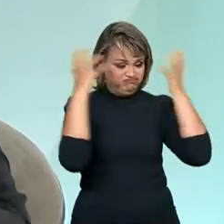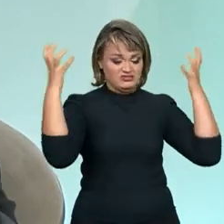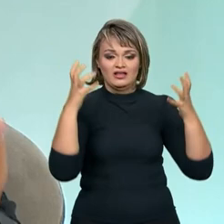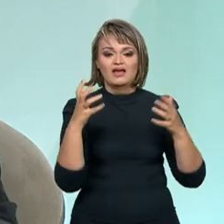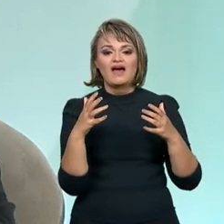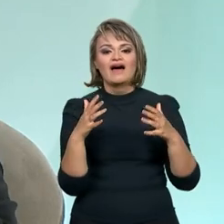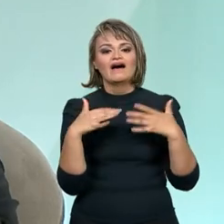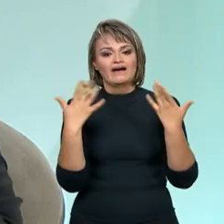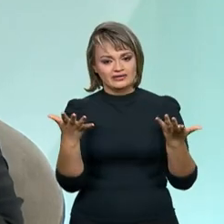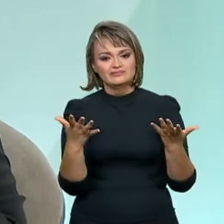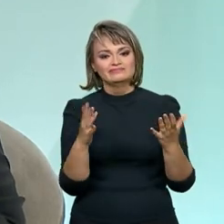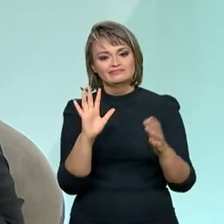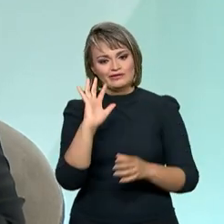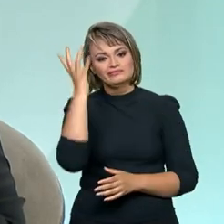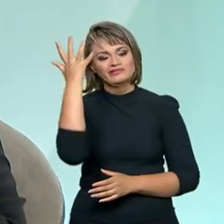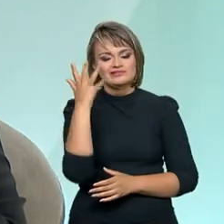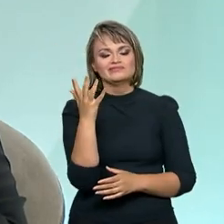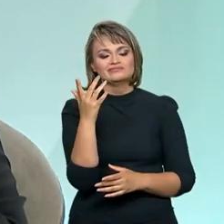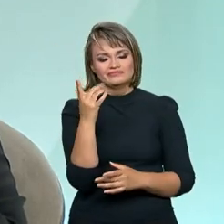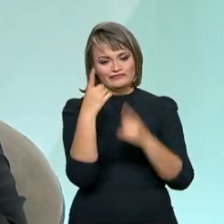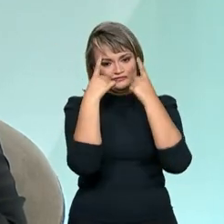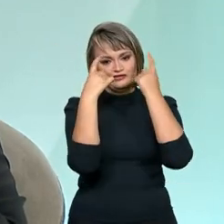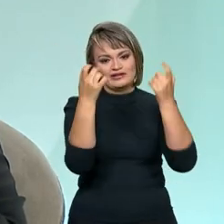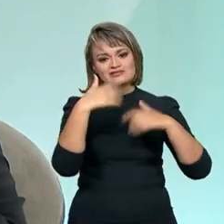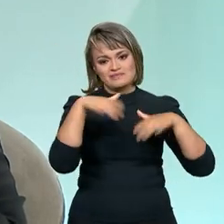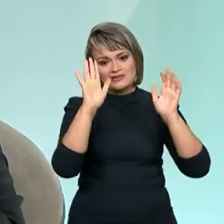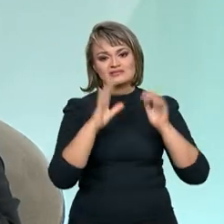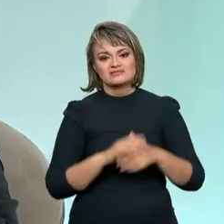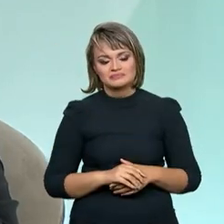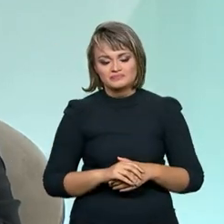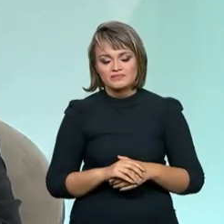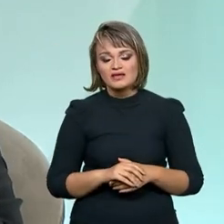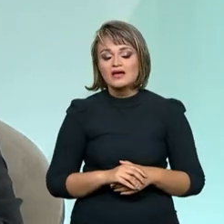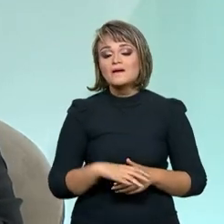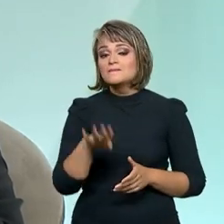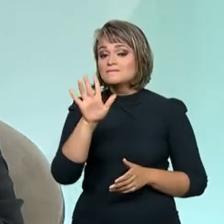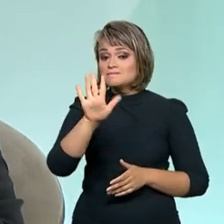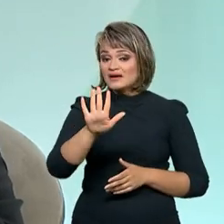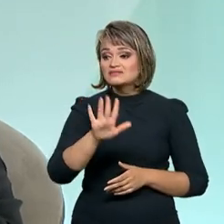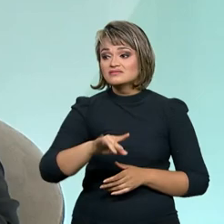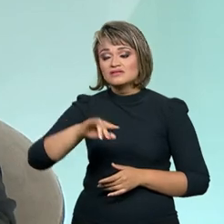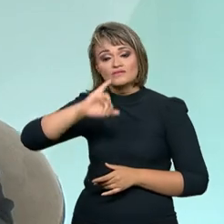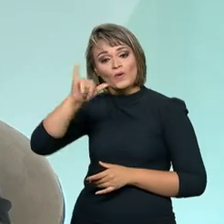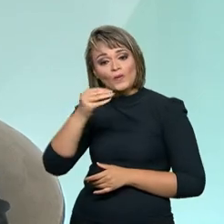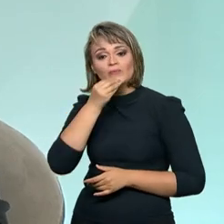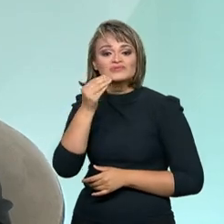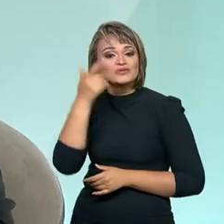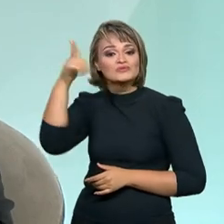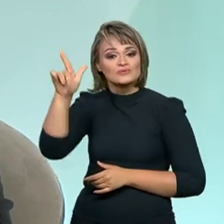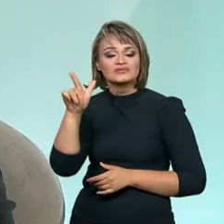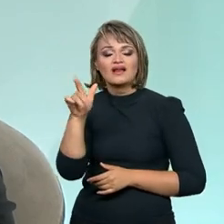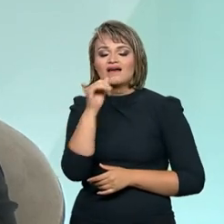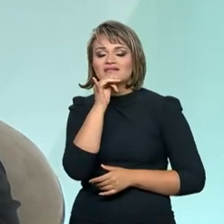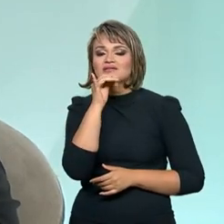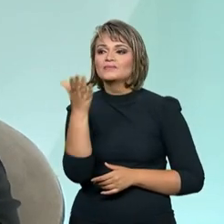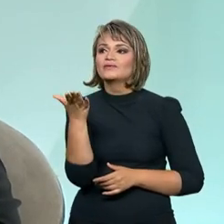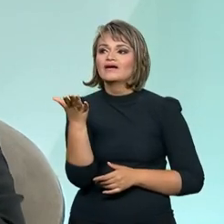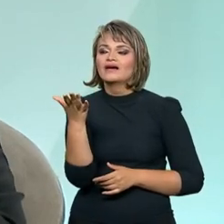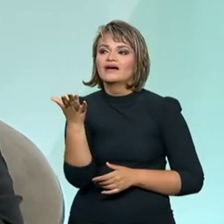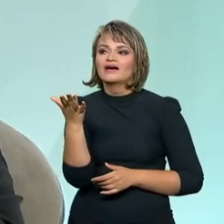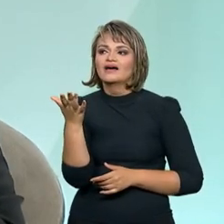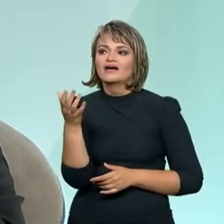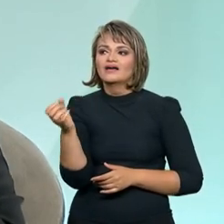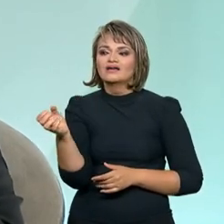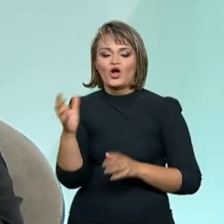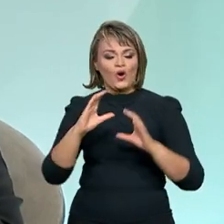vezes a esse aumento aí de taxas de violência, mas também oportunizou com que a gente tivesse novas modalidades